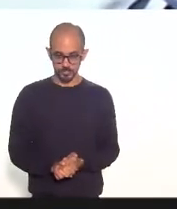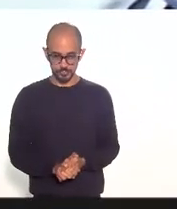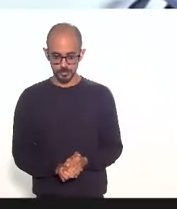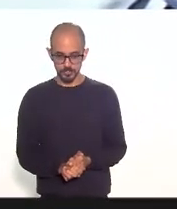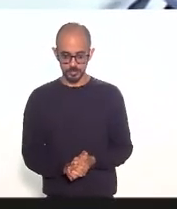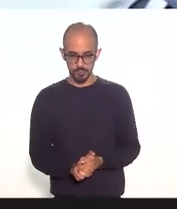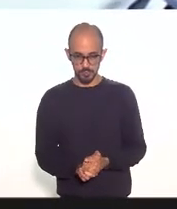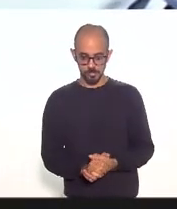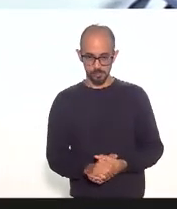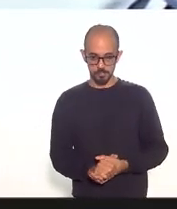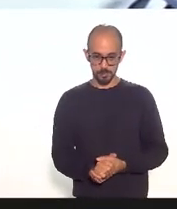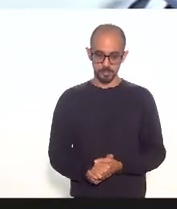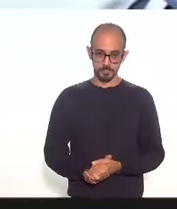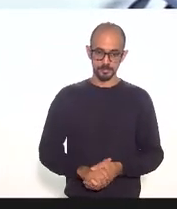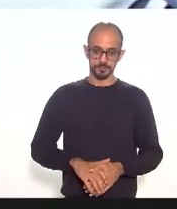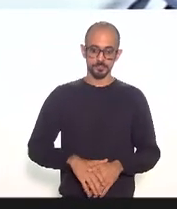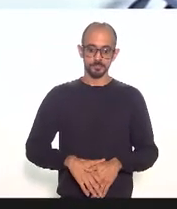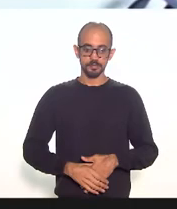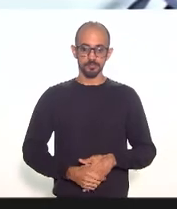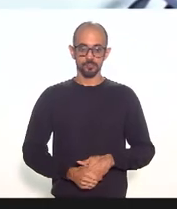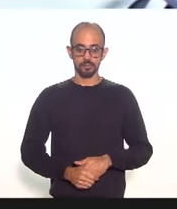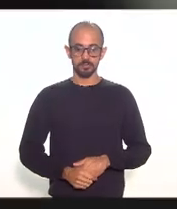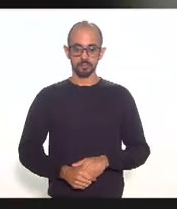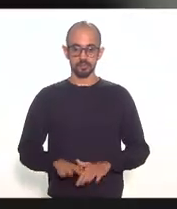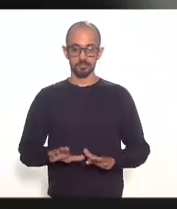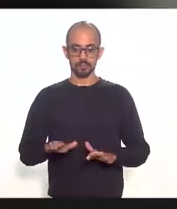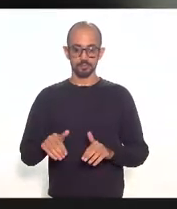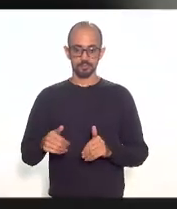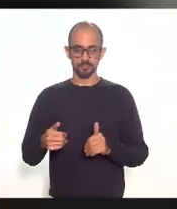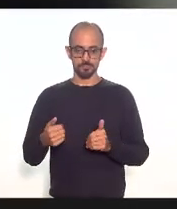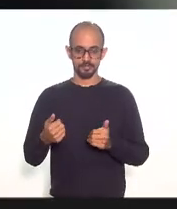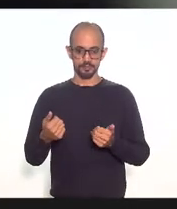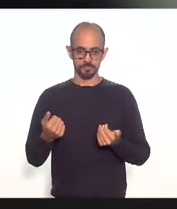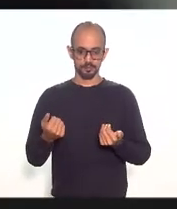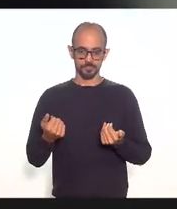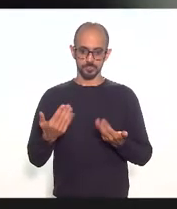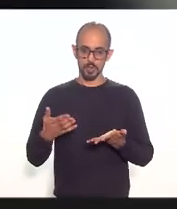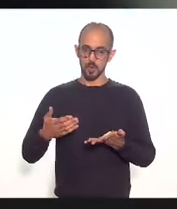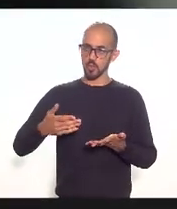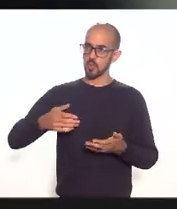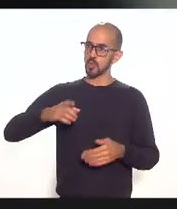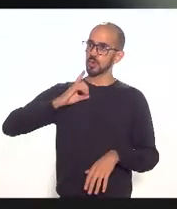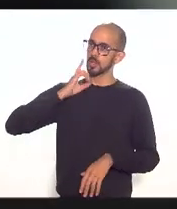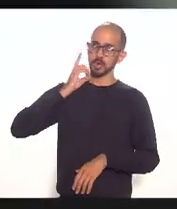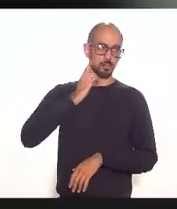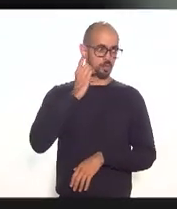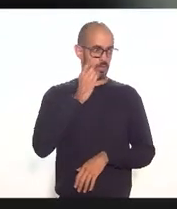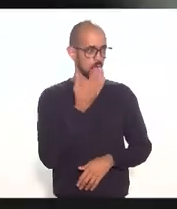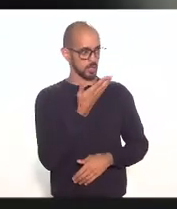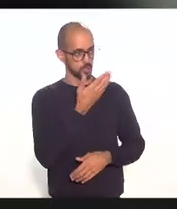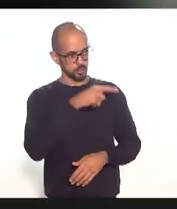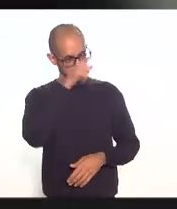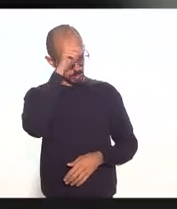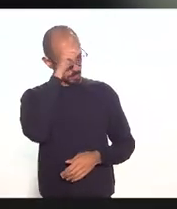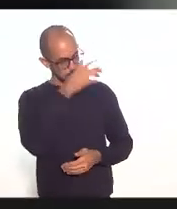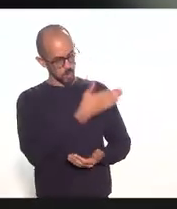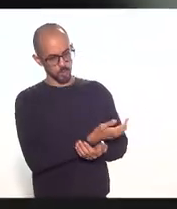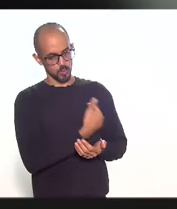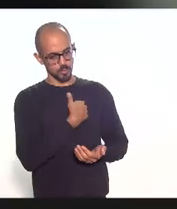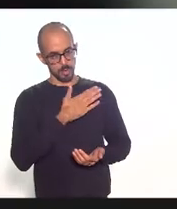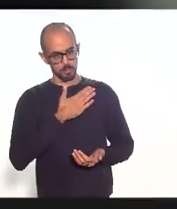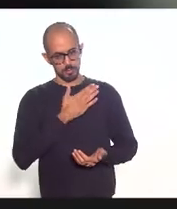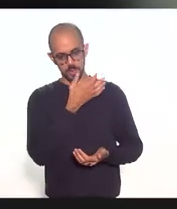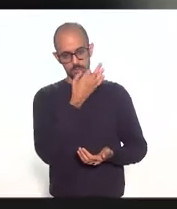por favor doutora Cláudia Friza deputado Luiz Paulo a meu ver o